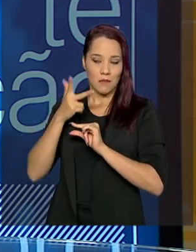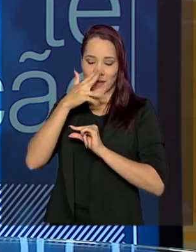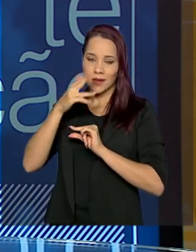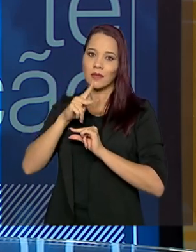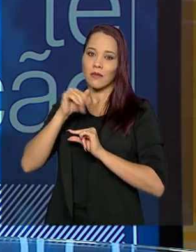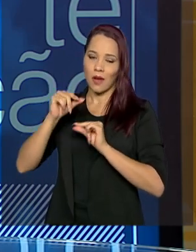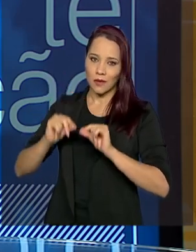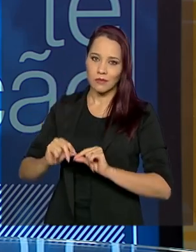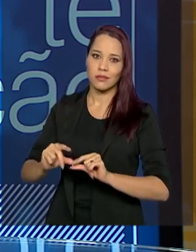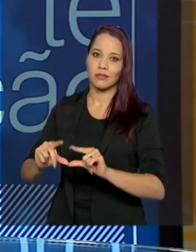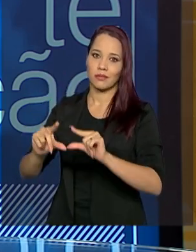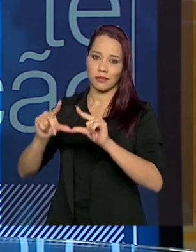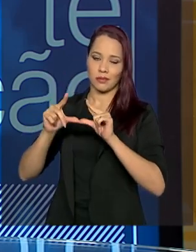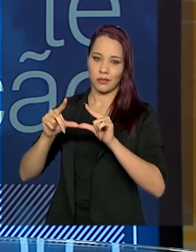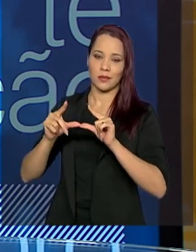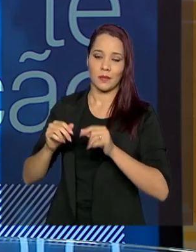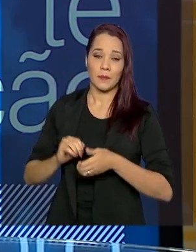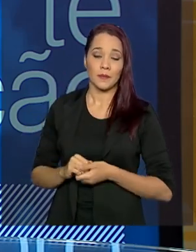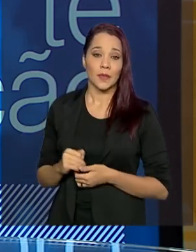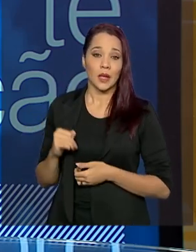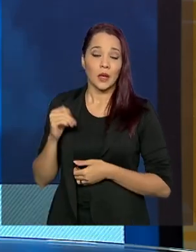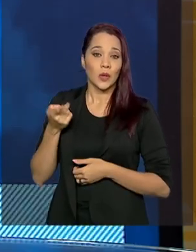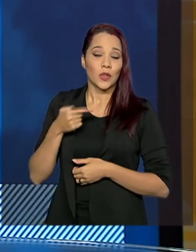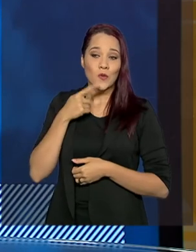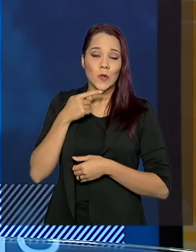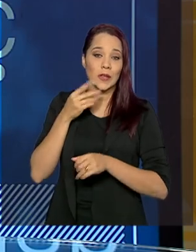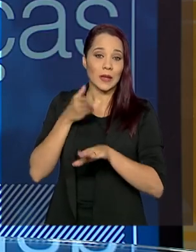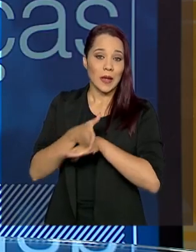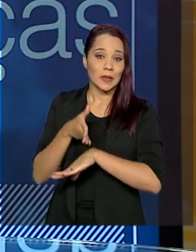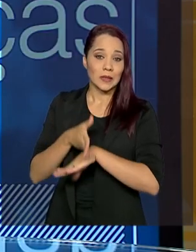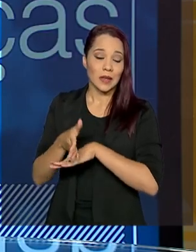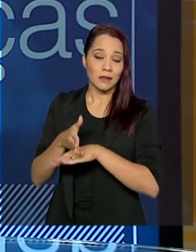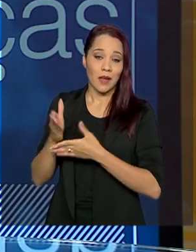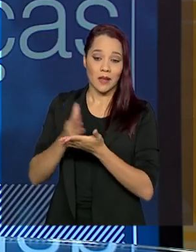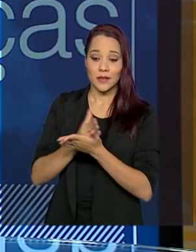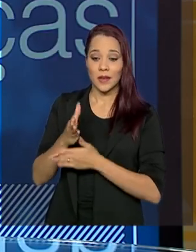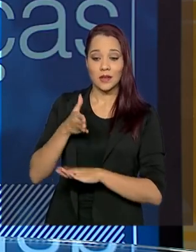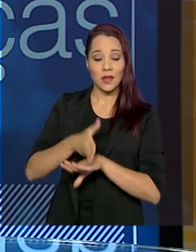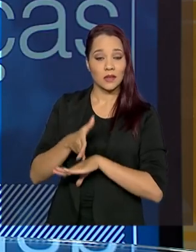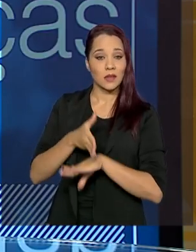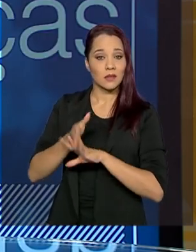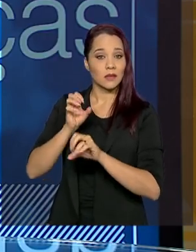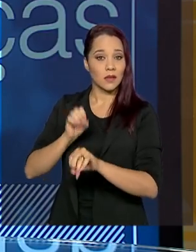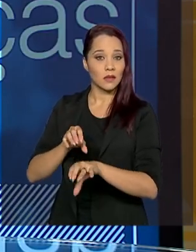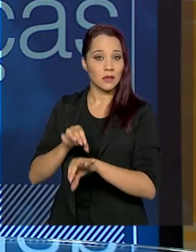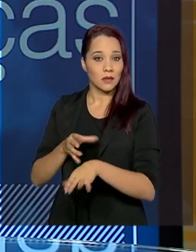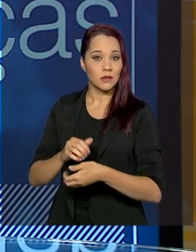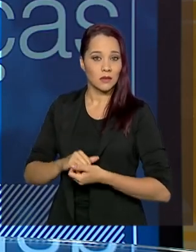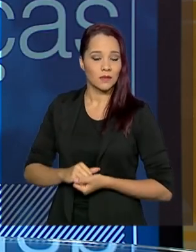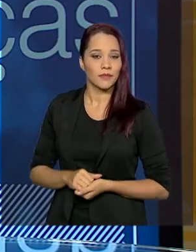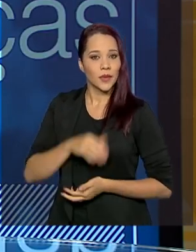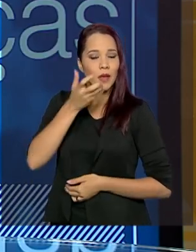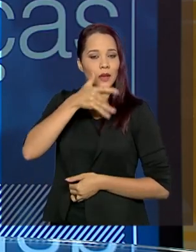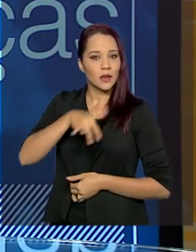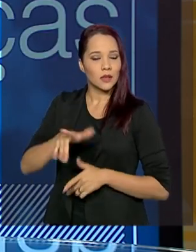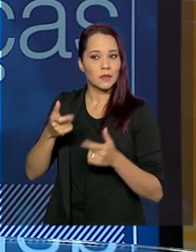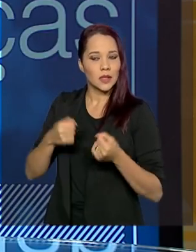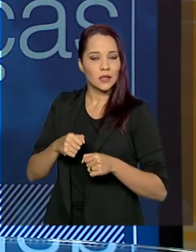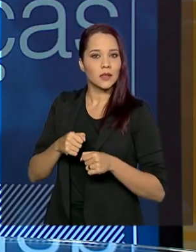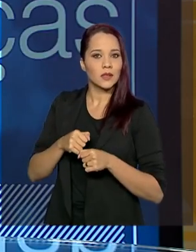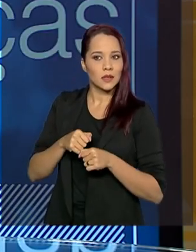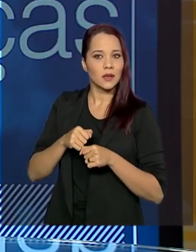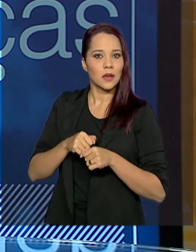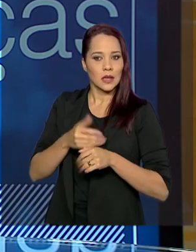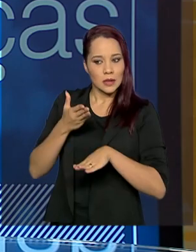aumento. O que impede acesso, muitas vezes, o acesso à educação. A criança, a gente precisa semear para o